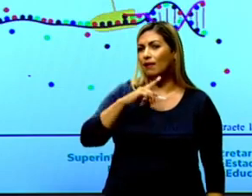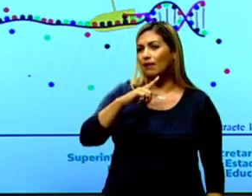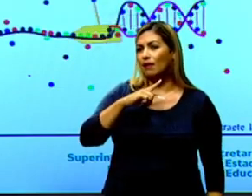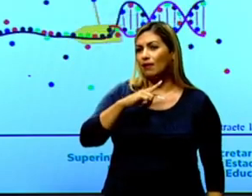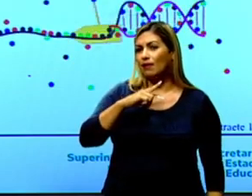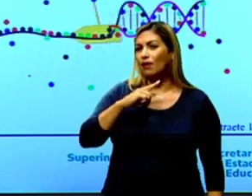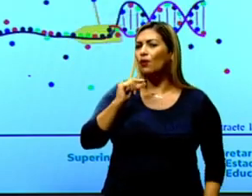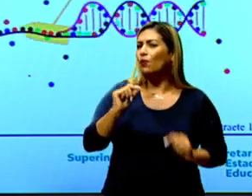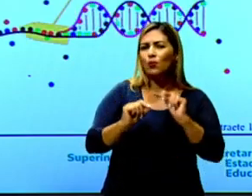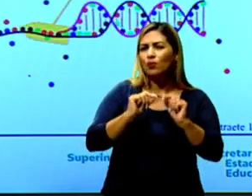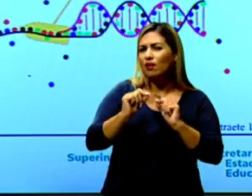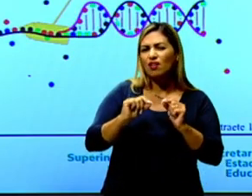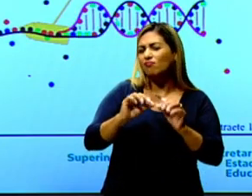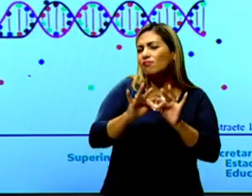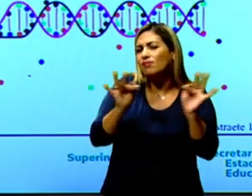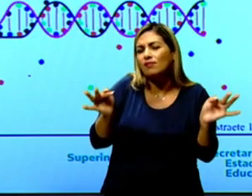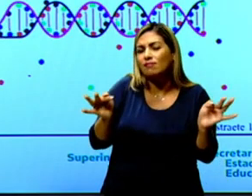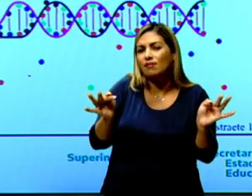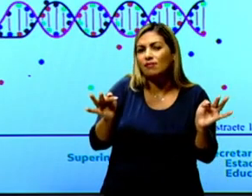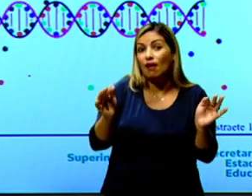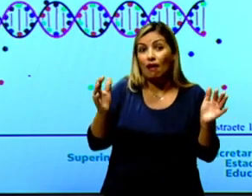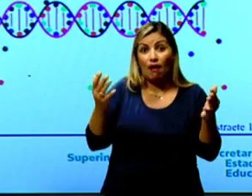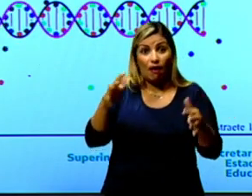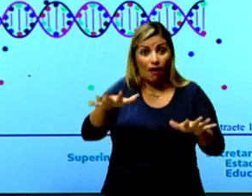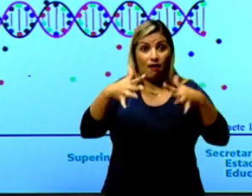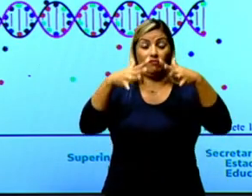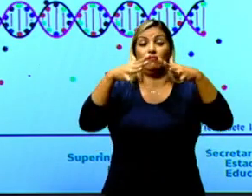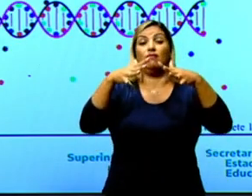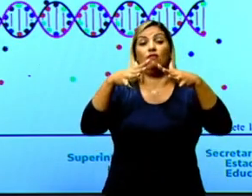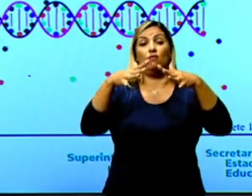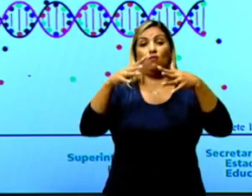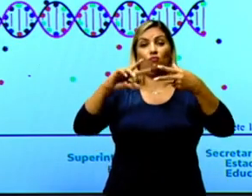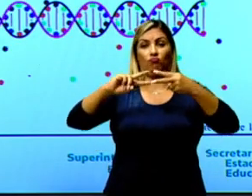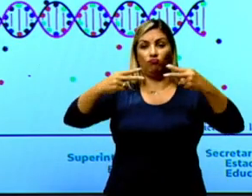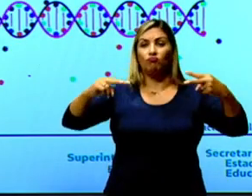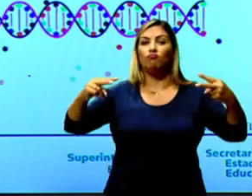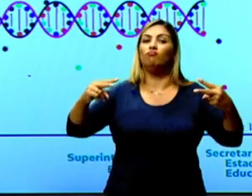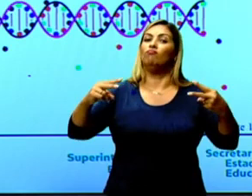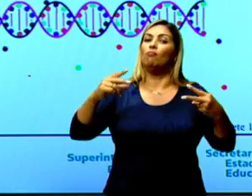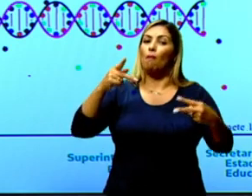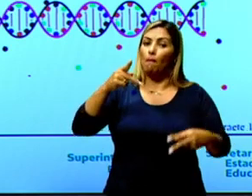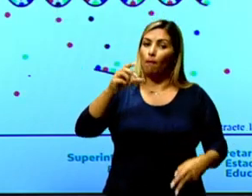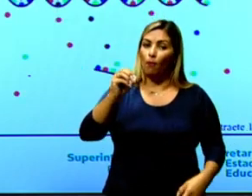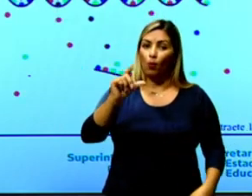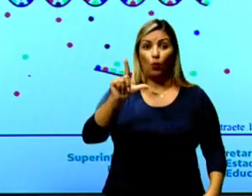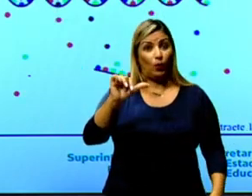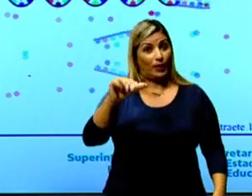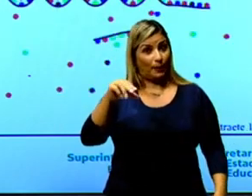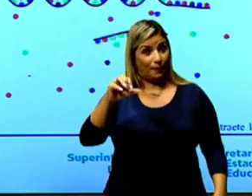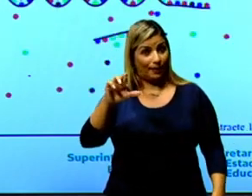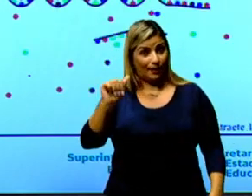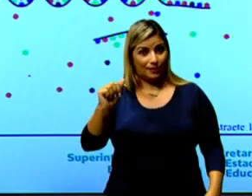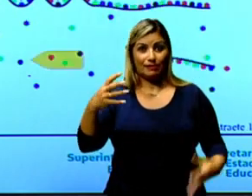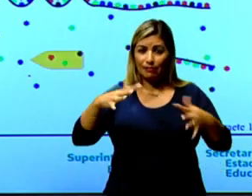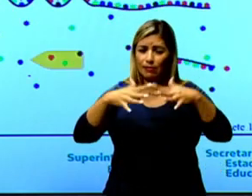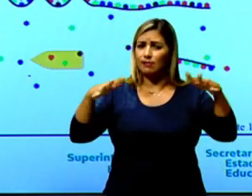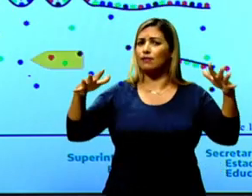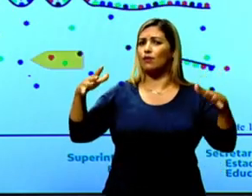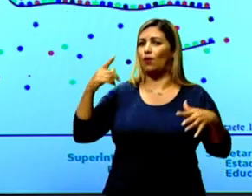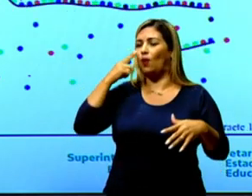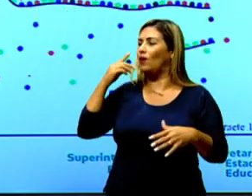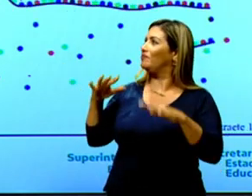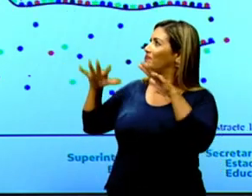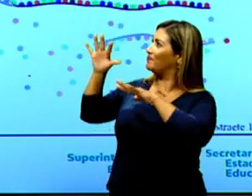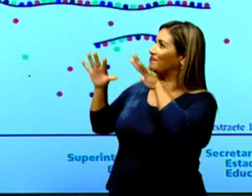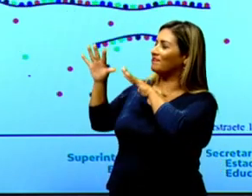Chain Reaction, ou simplesmente reação da cadeia de polimerase. Observa aqui a animação, dá